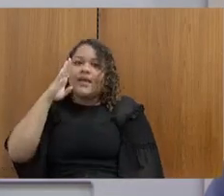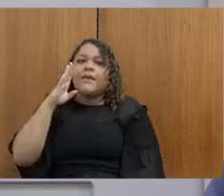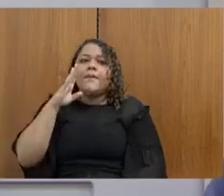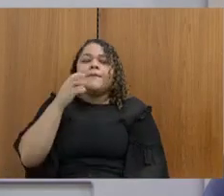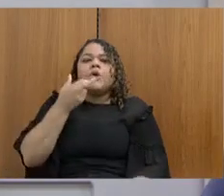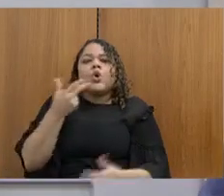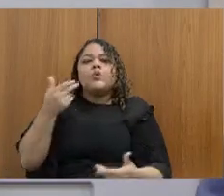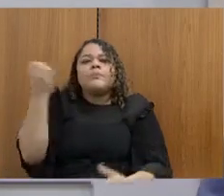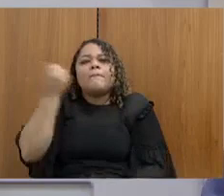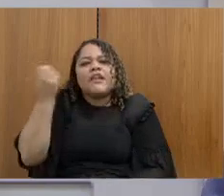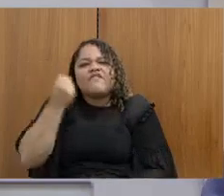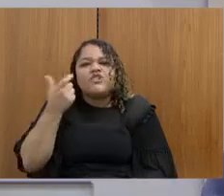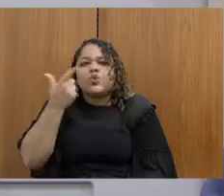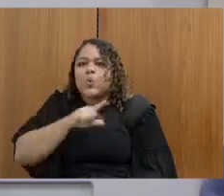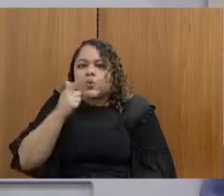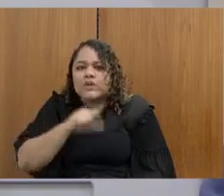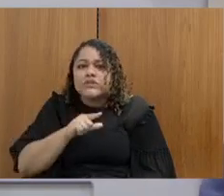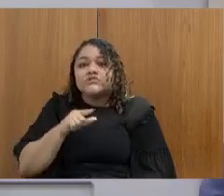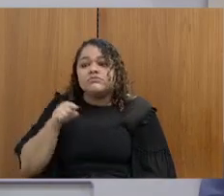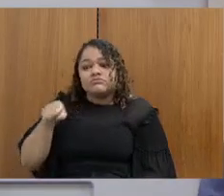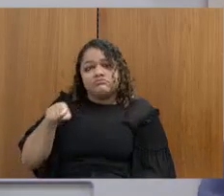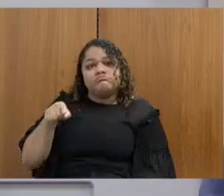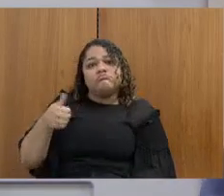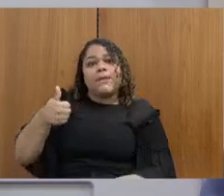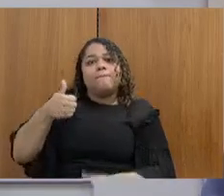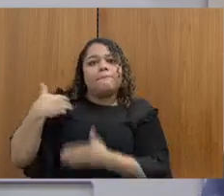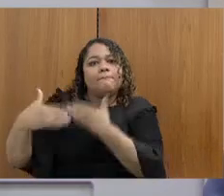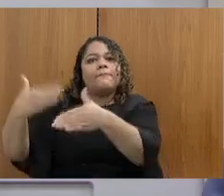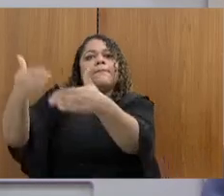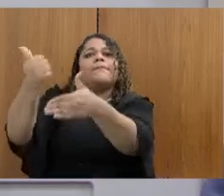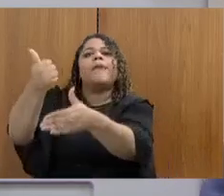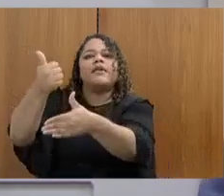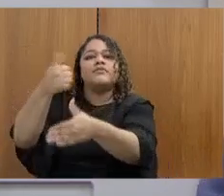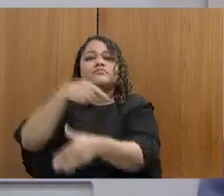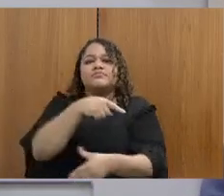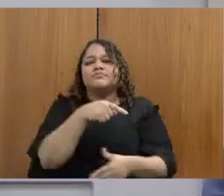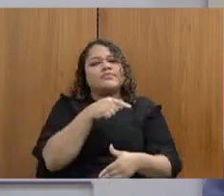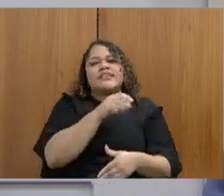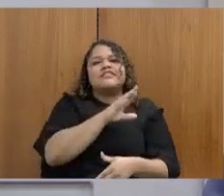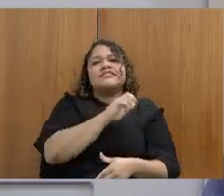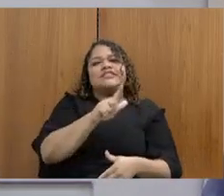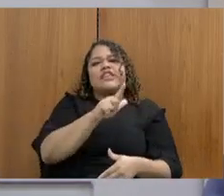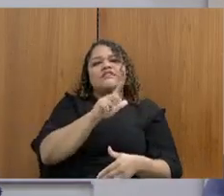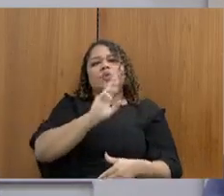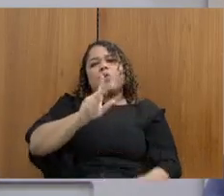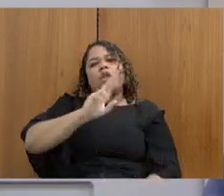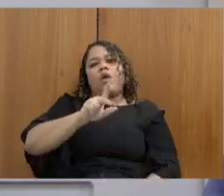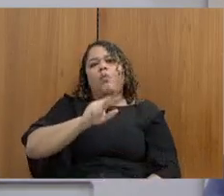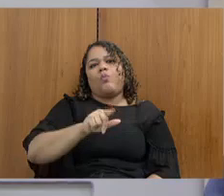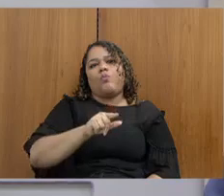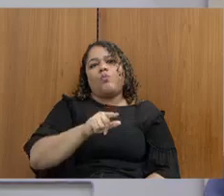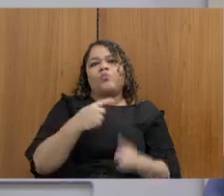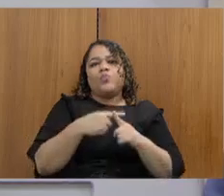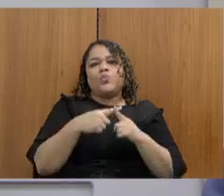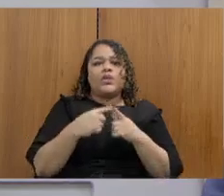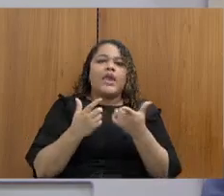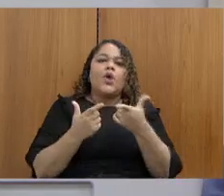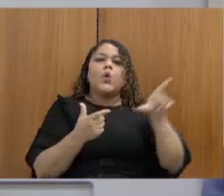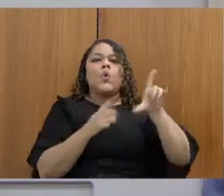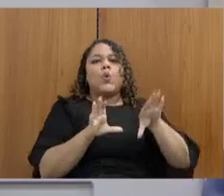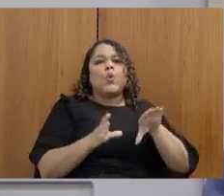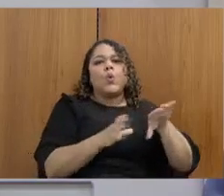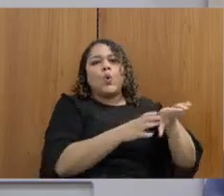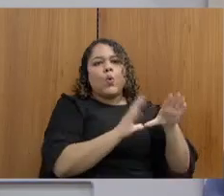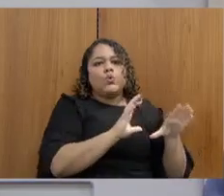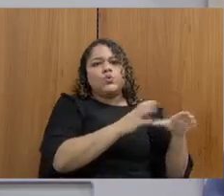a Polícia Militar vai bem, mas não se aplica a civil, porque ela é civil, ela vai estar lá no escopo dos servidores civis. Mas mesmo quando se trata disso, por